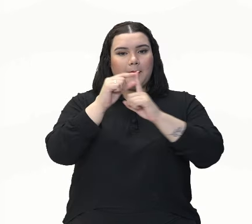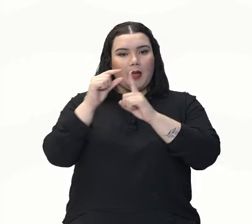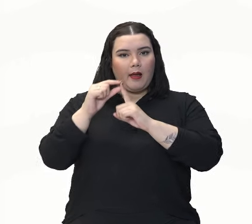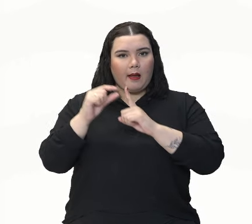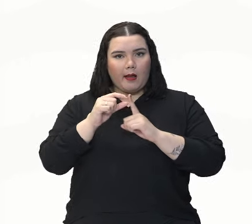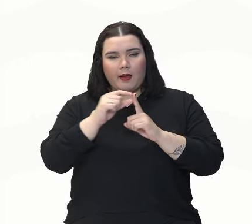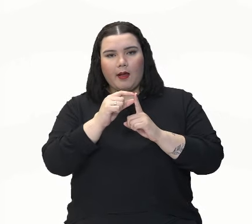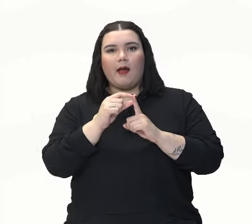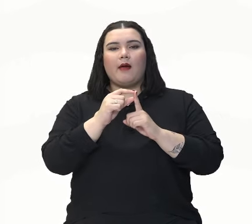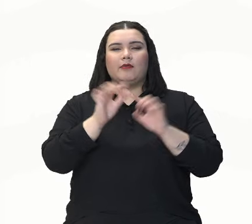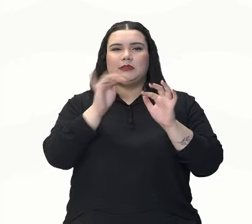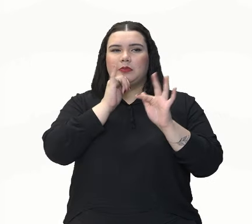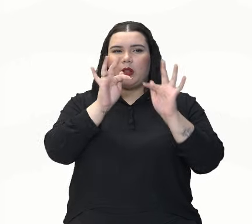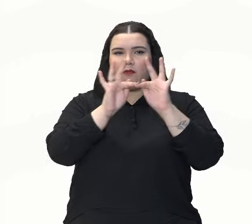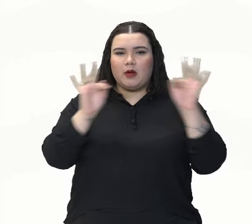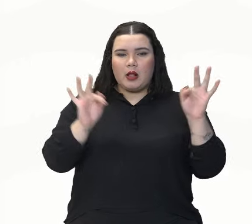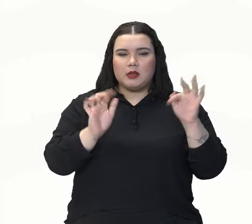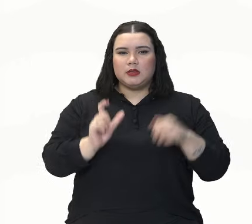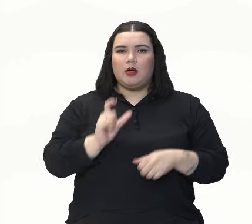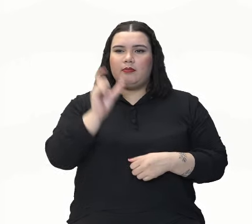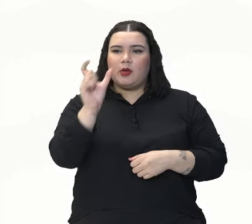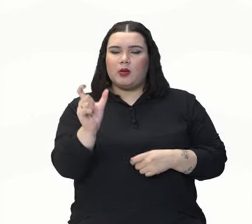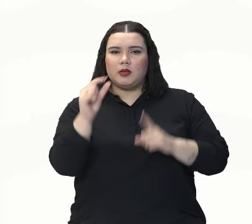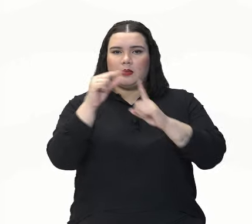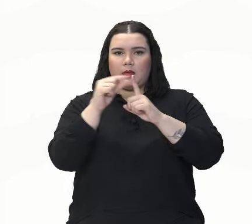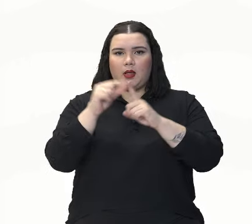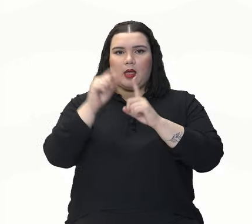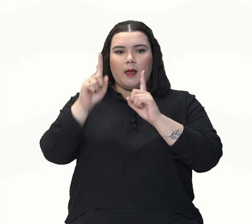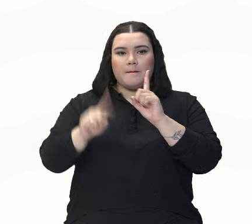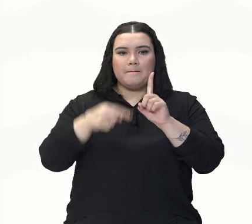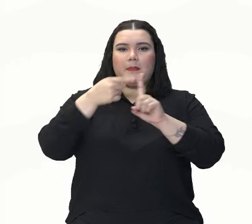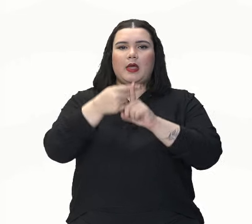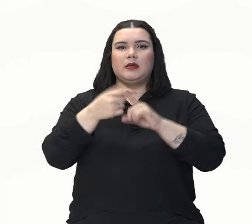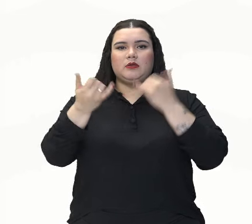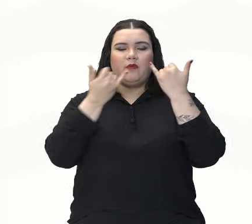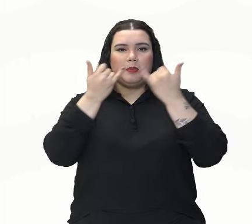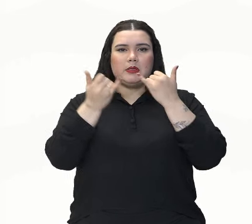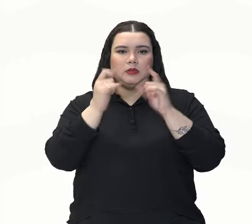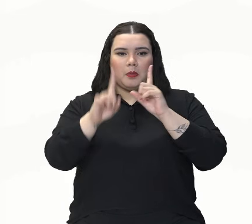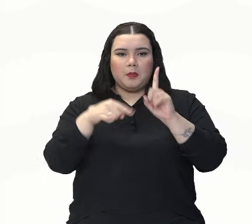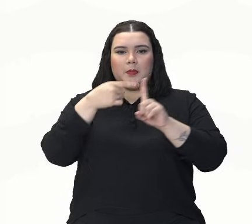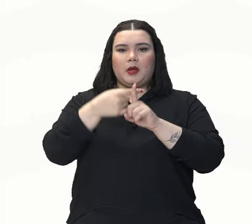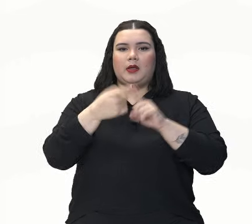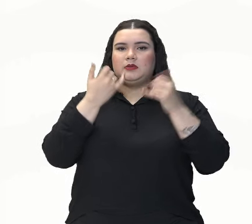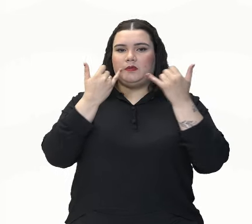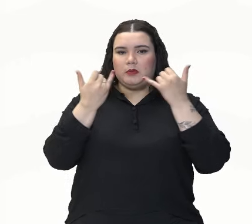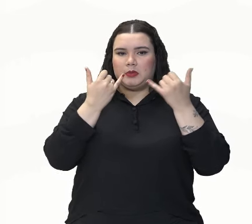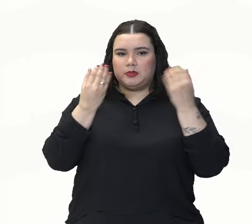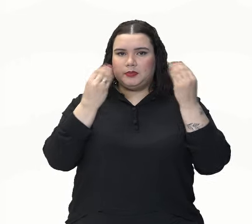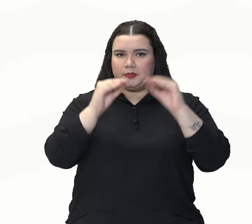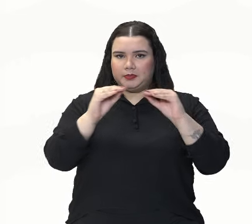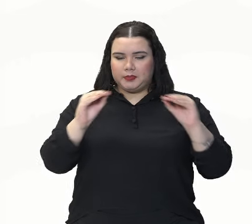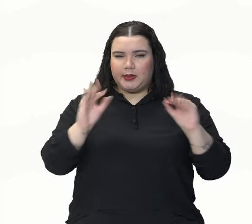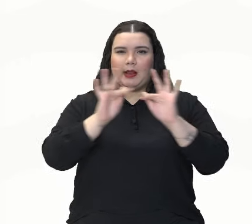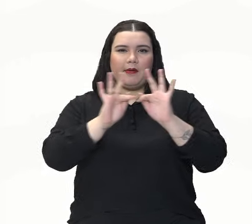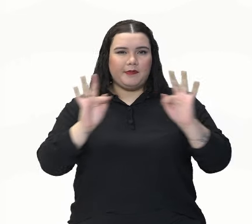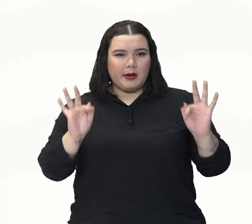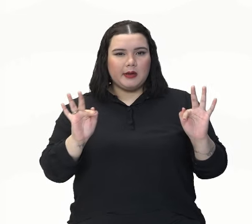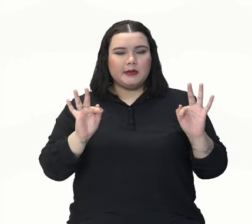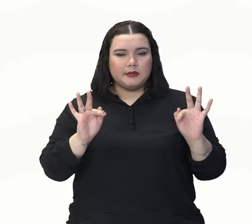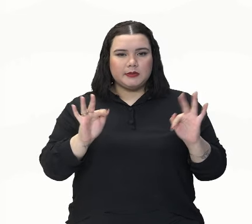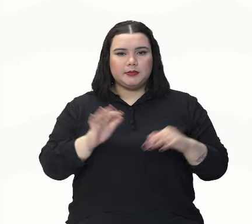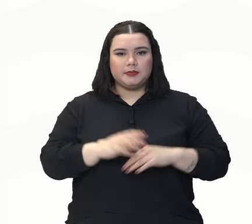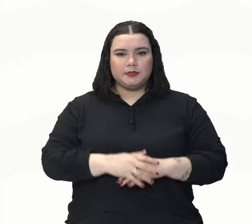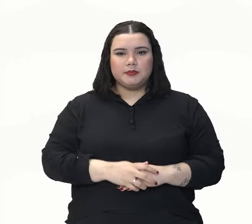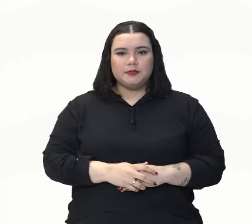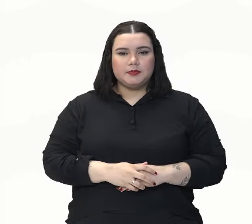outras coisas. Então, vai somando informações. Além de, além disso,